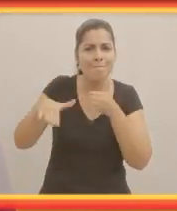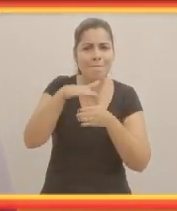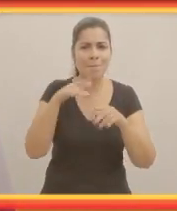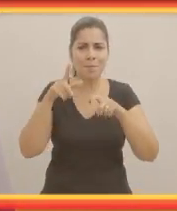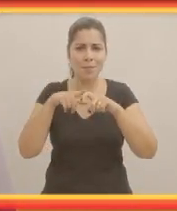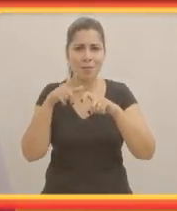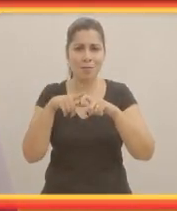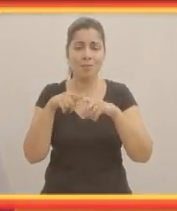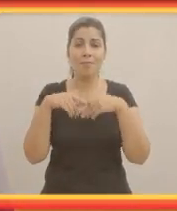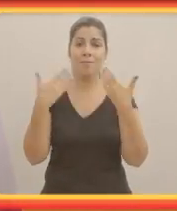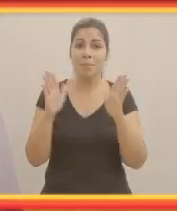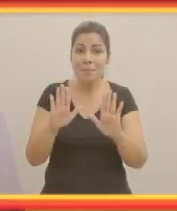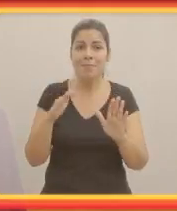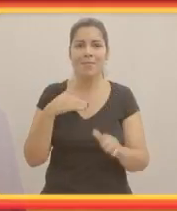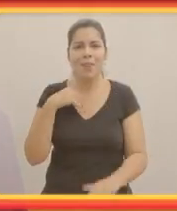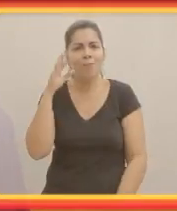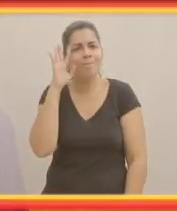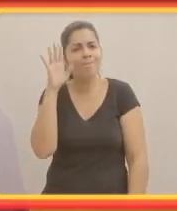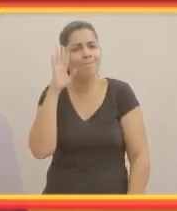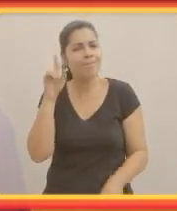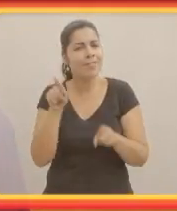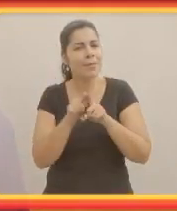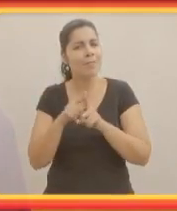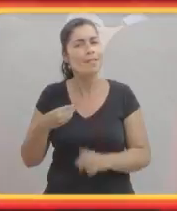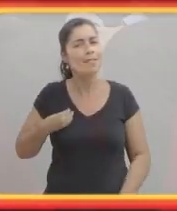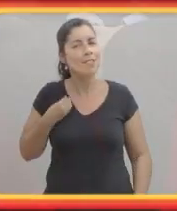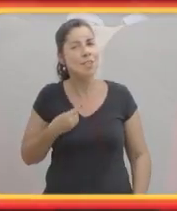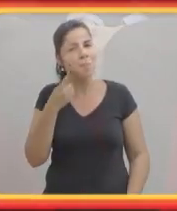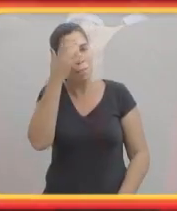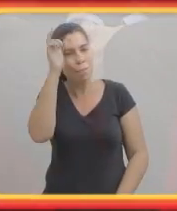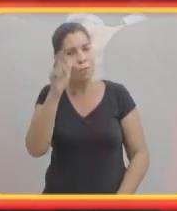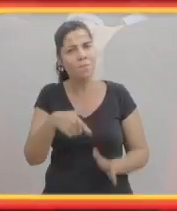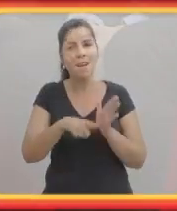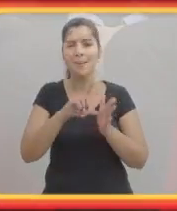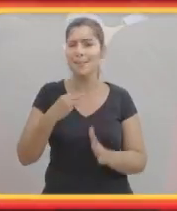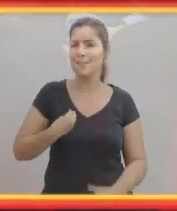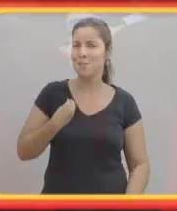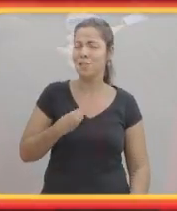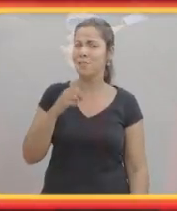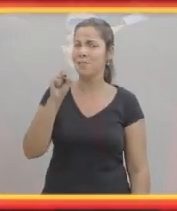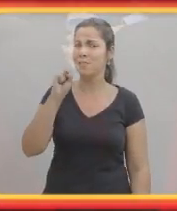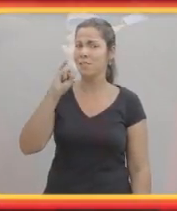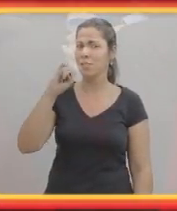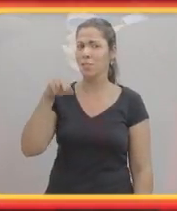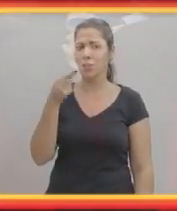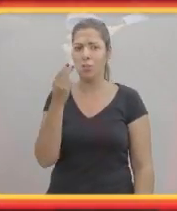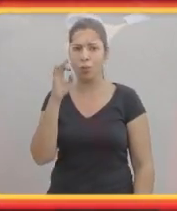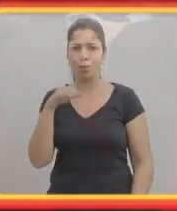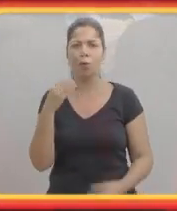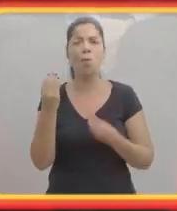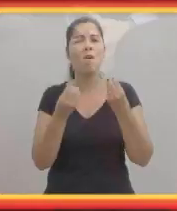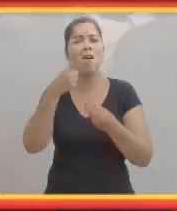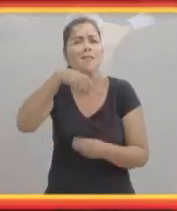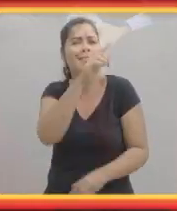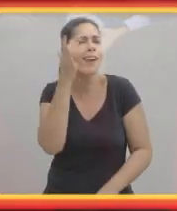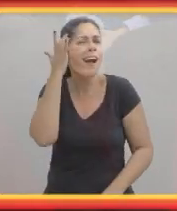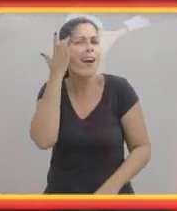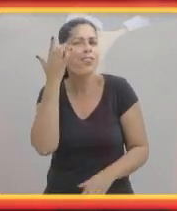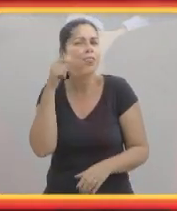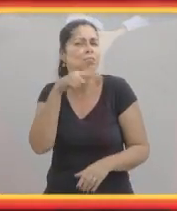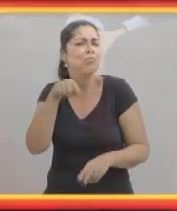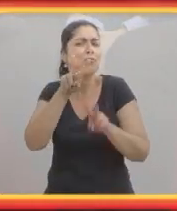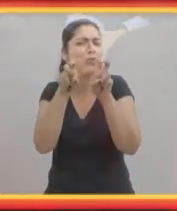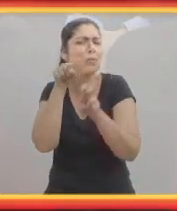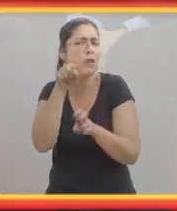também que existe uma pessoa antes de existir uma síndrome. O que vocês acham sobre isso? Com certeza. Eu acho que,